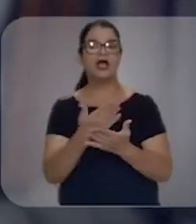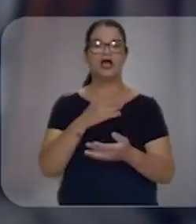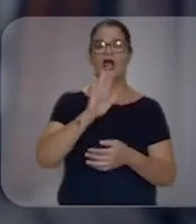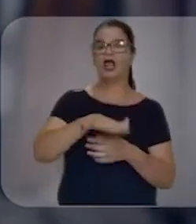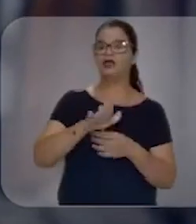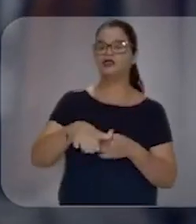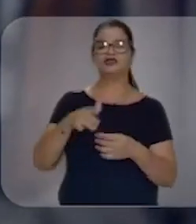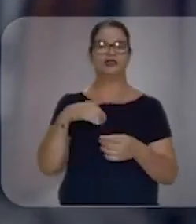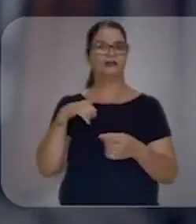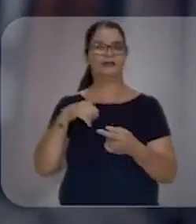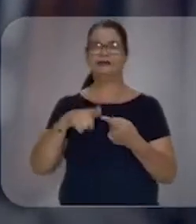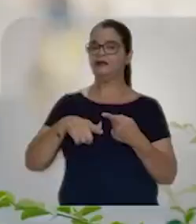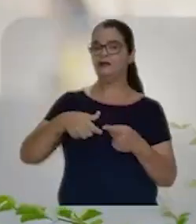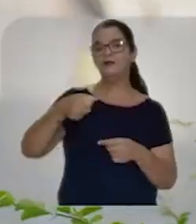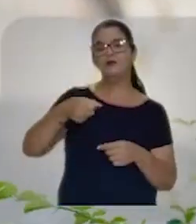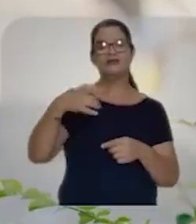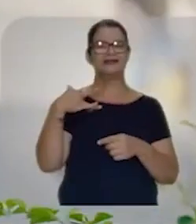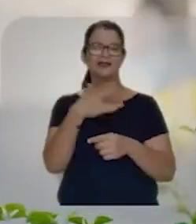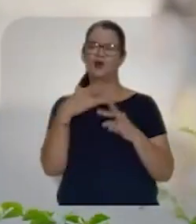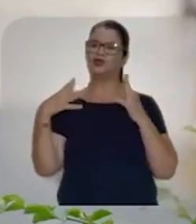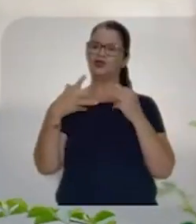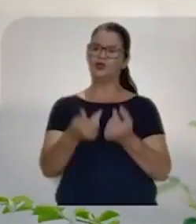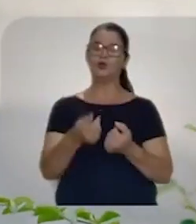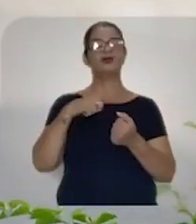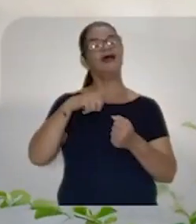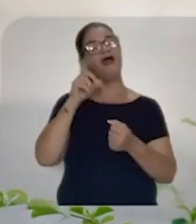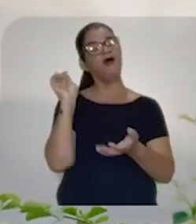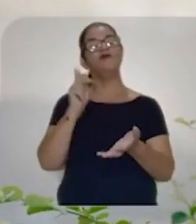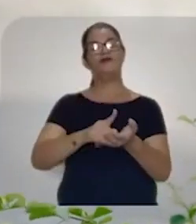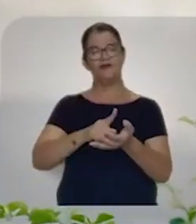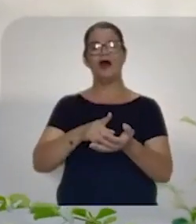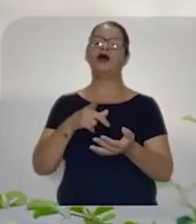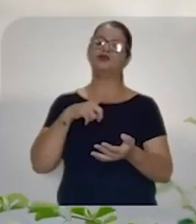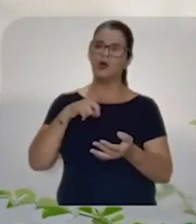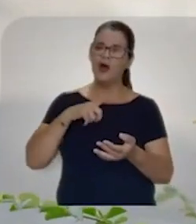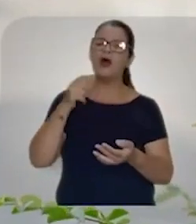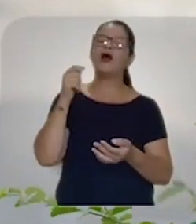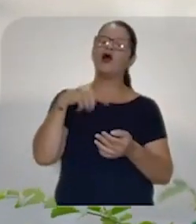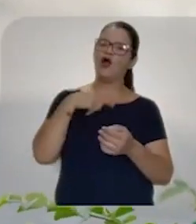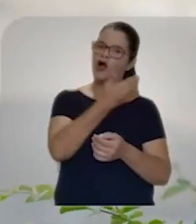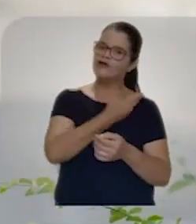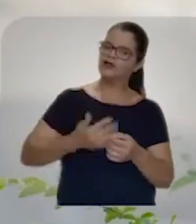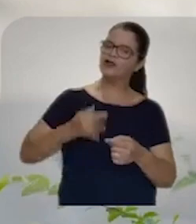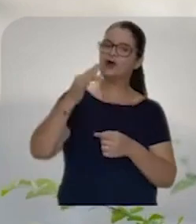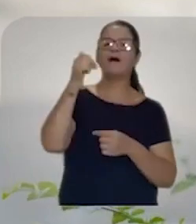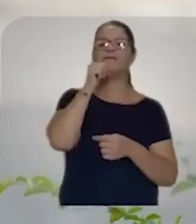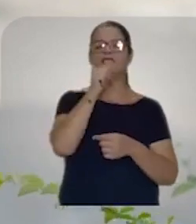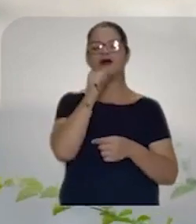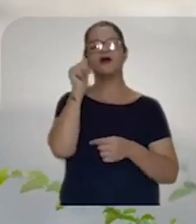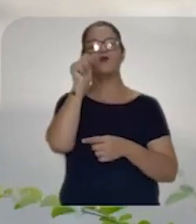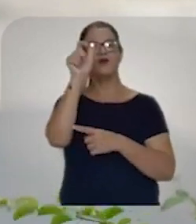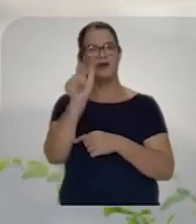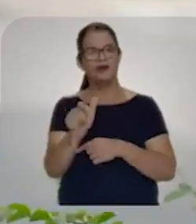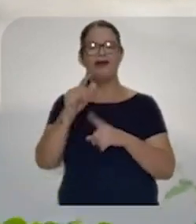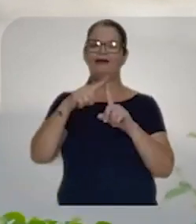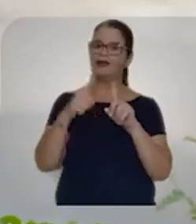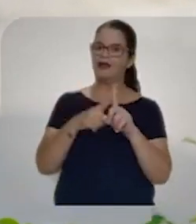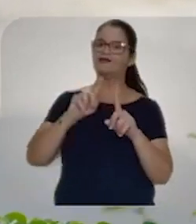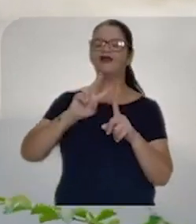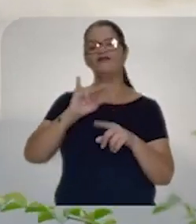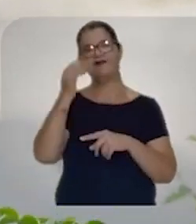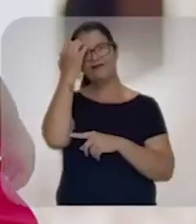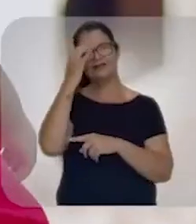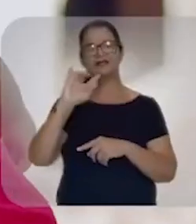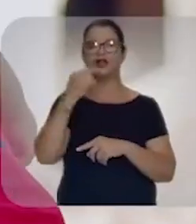postos, de de tudo. O fato da nossa futura governadora ser mãe, ser mulher, estar grávida vai facilitar mais a vida da gente,